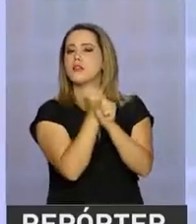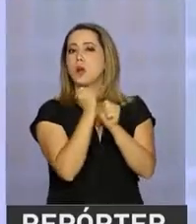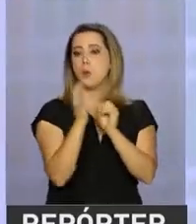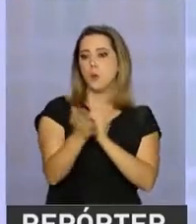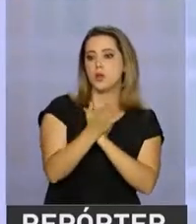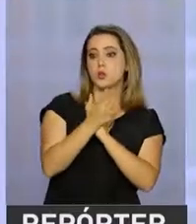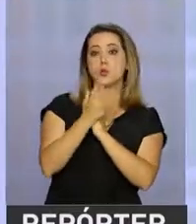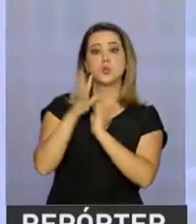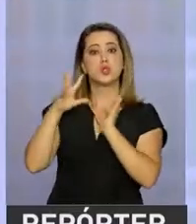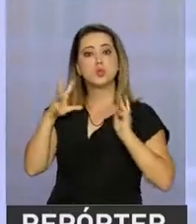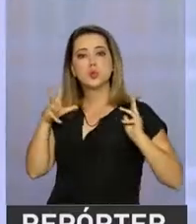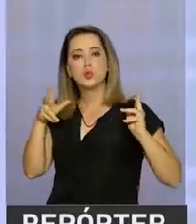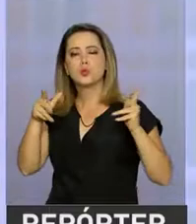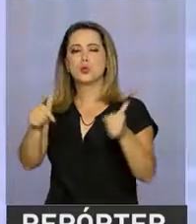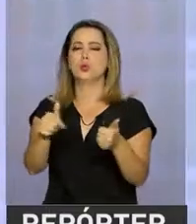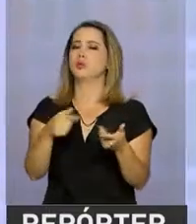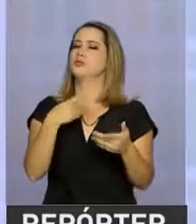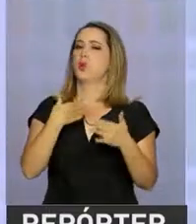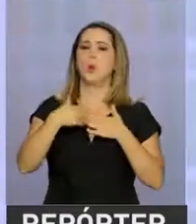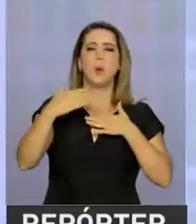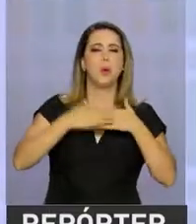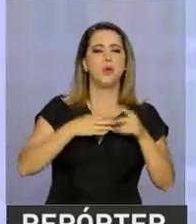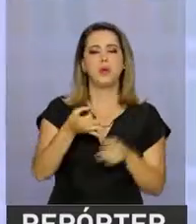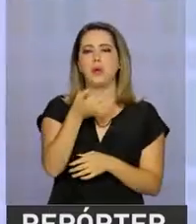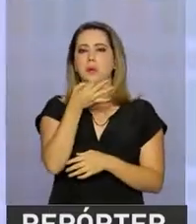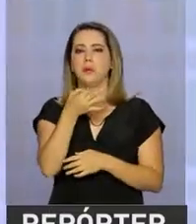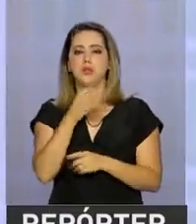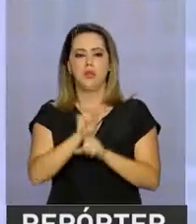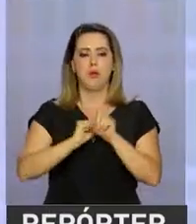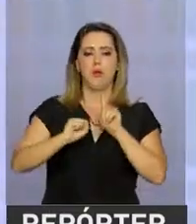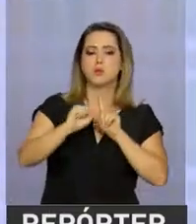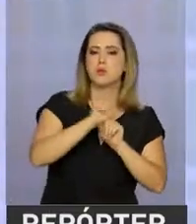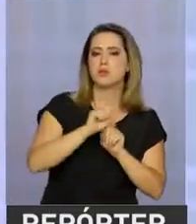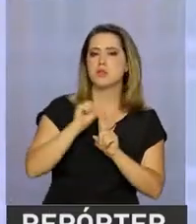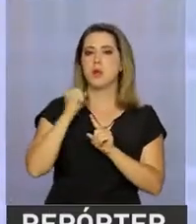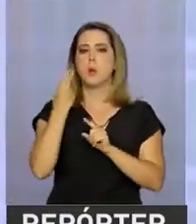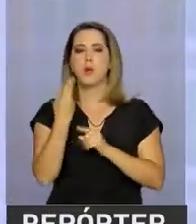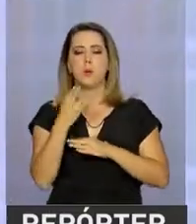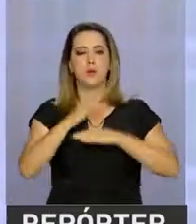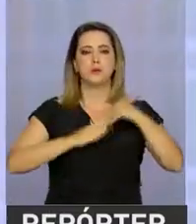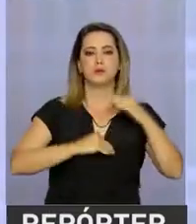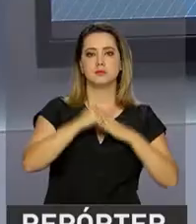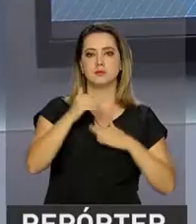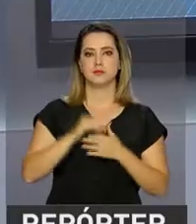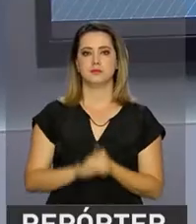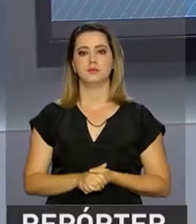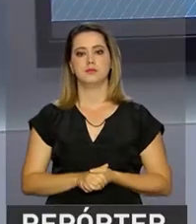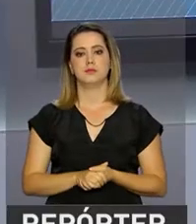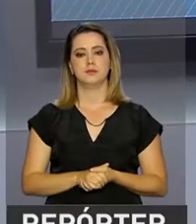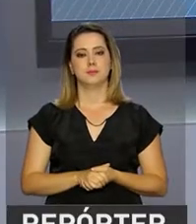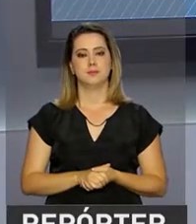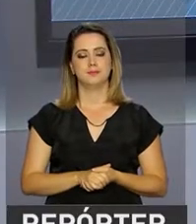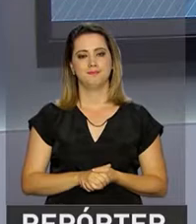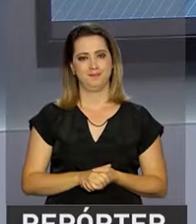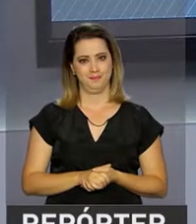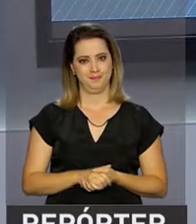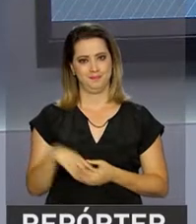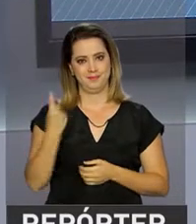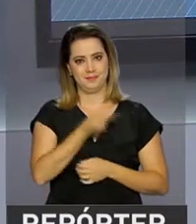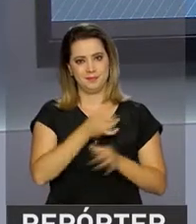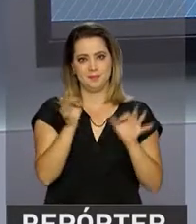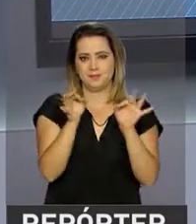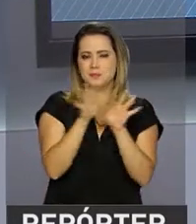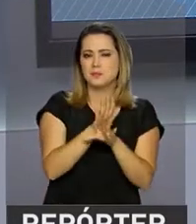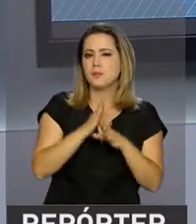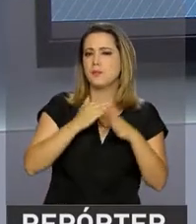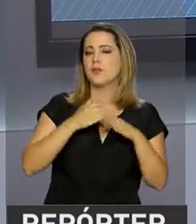de todos, independentemente da posição social ou profissional que ocupem. Nós ficamos por aqui e